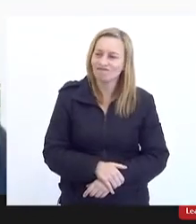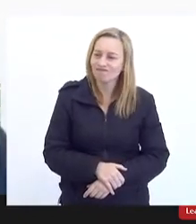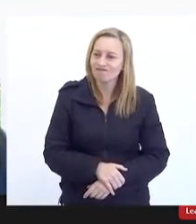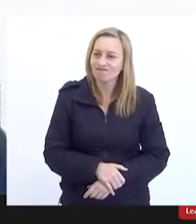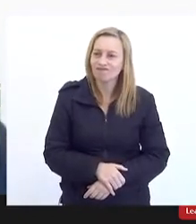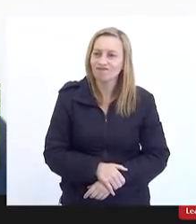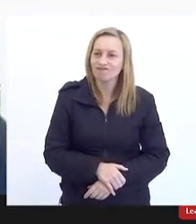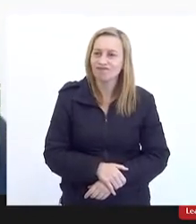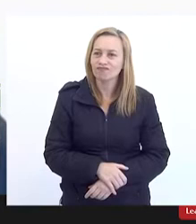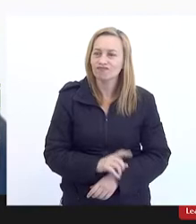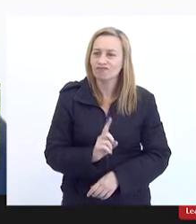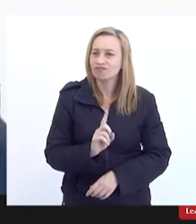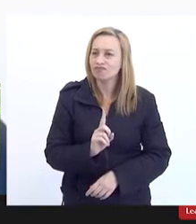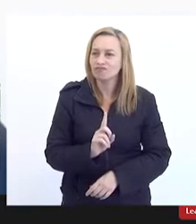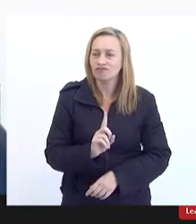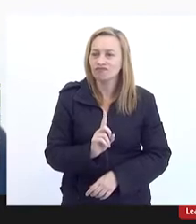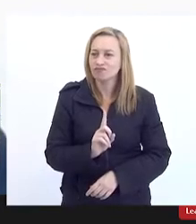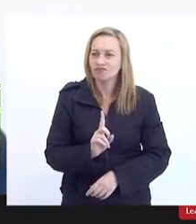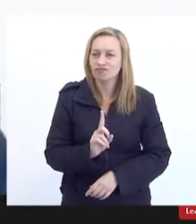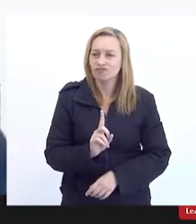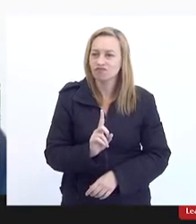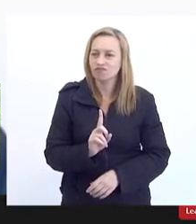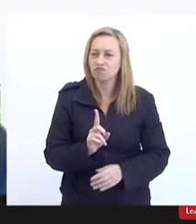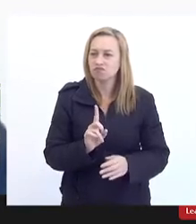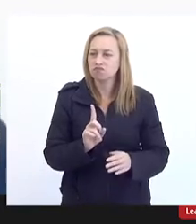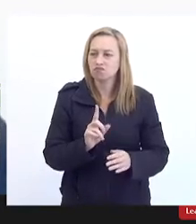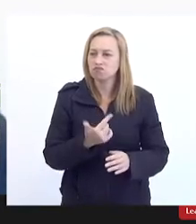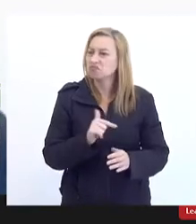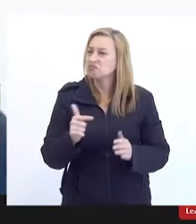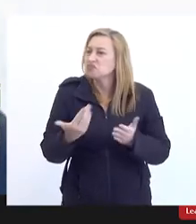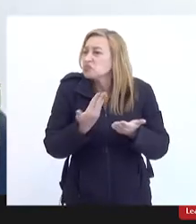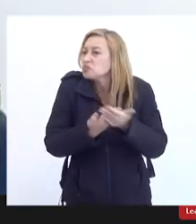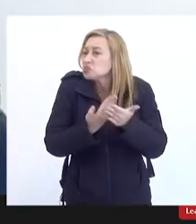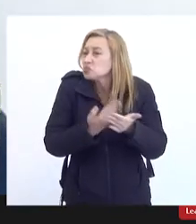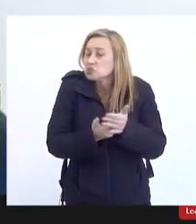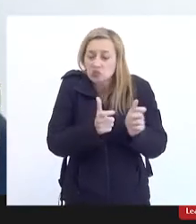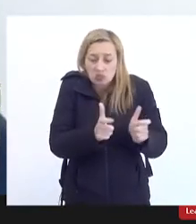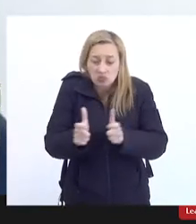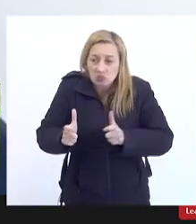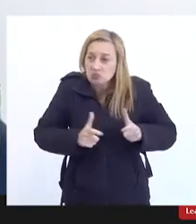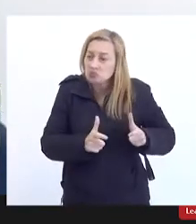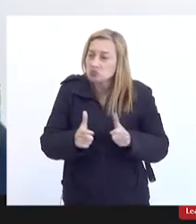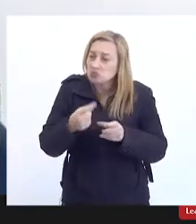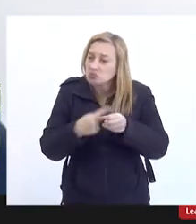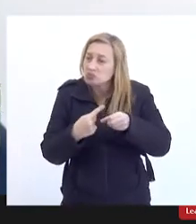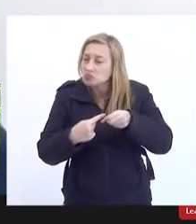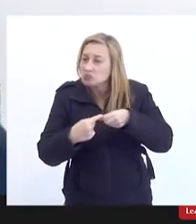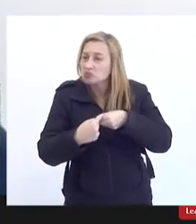antecedeu estudos das regiões dos municípios que